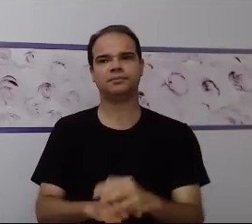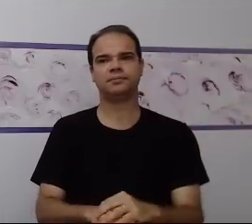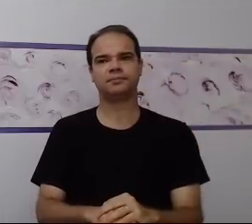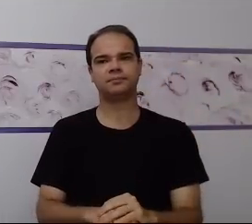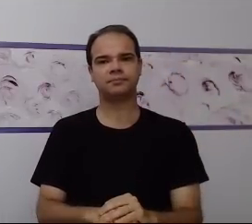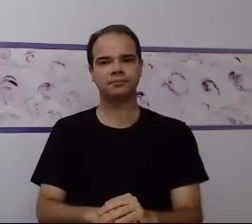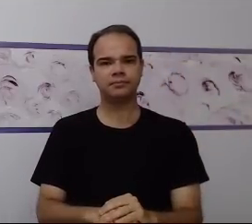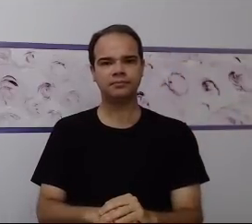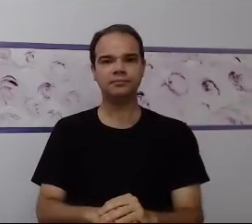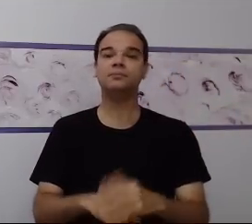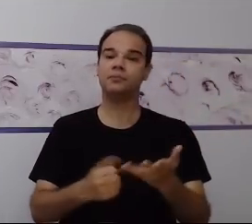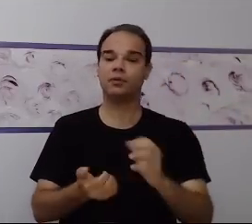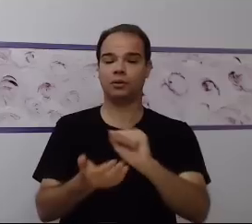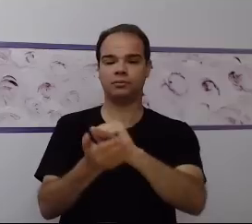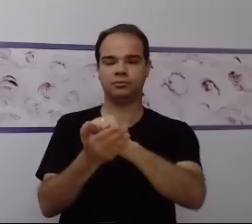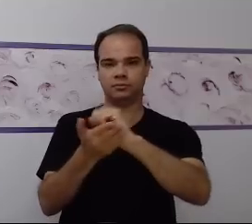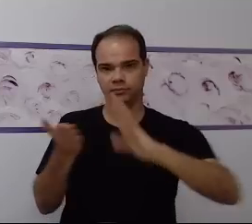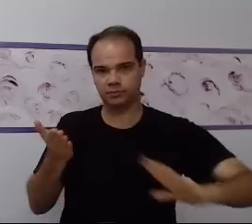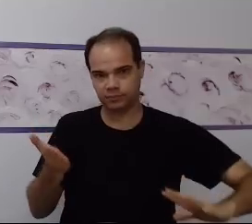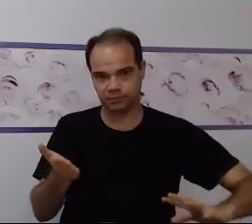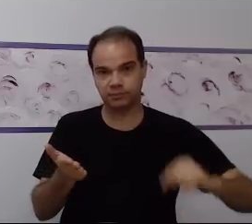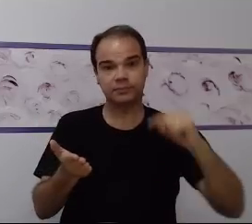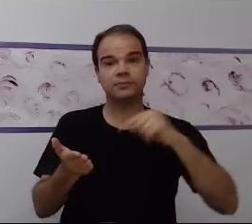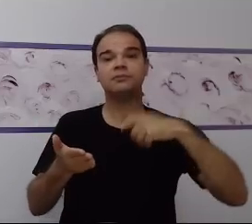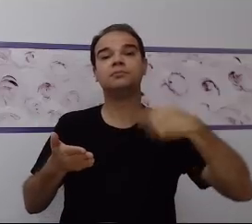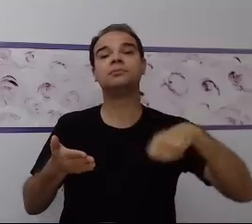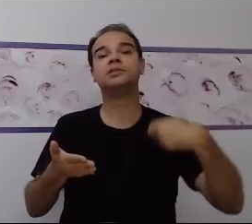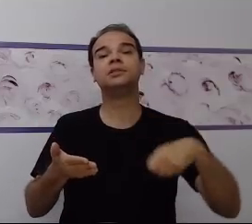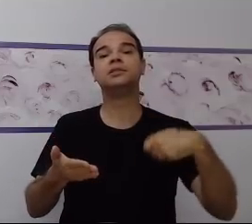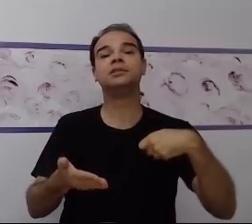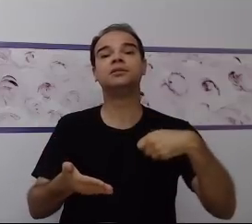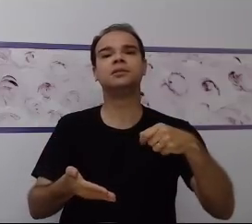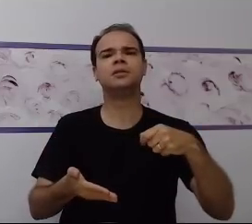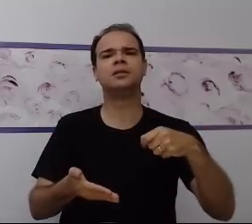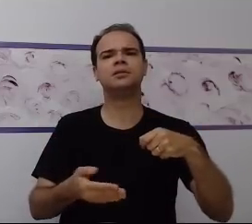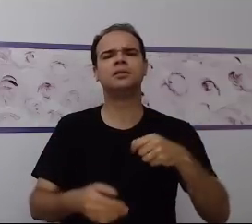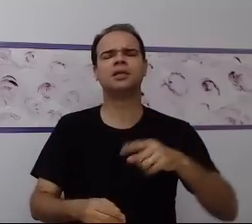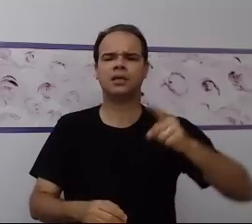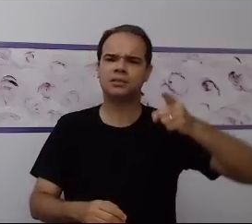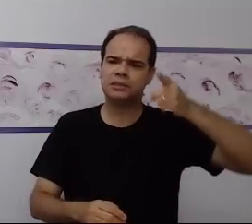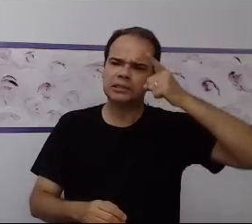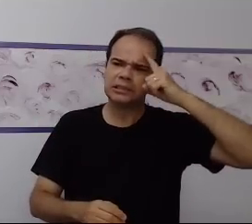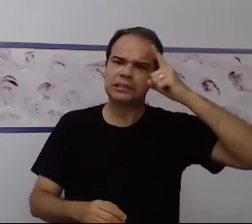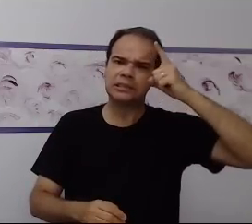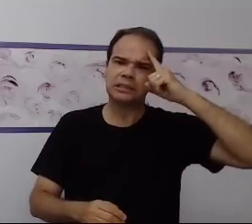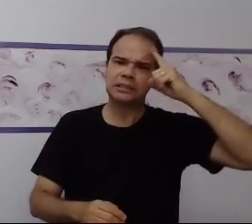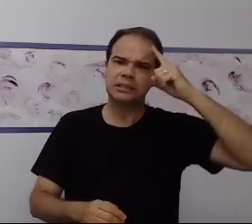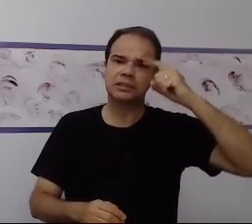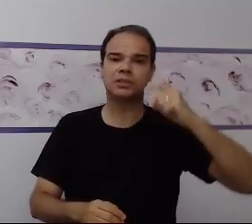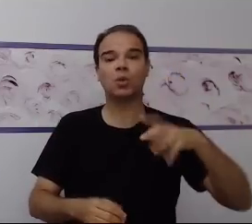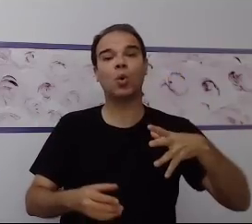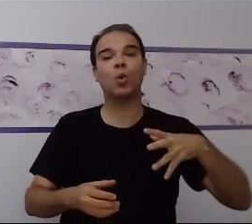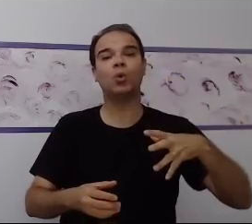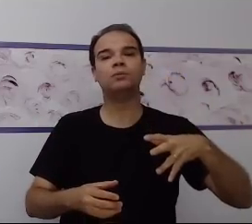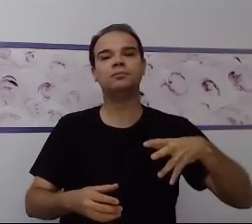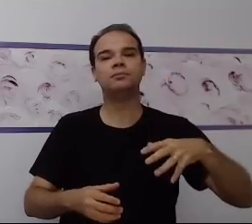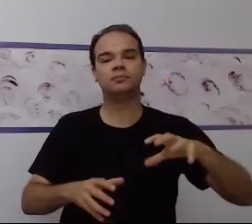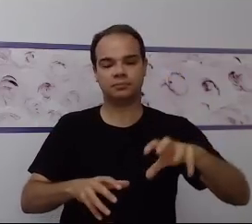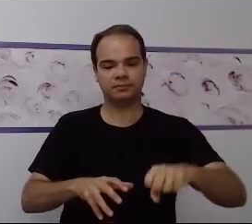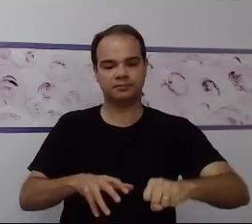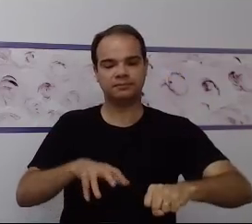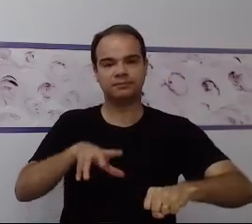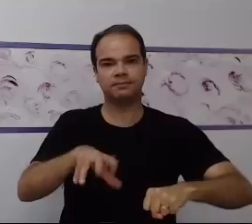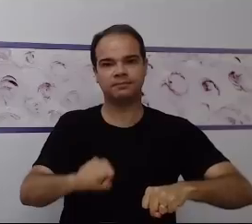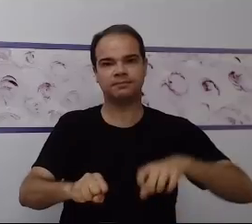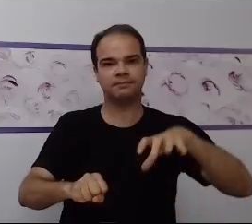as atividades elas precisam de respaldo constante de material concreto. E